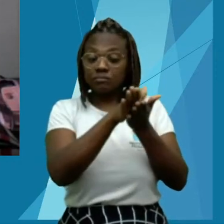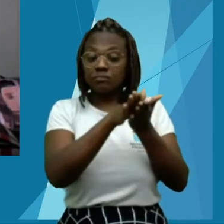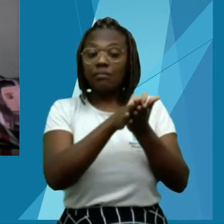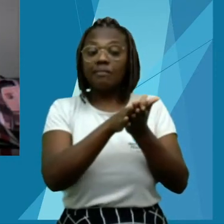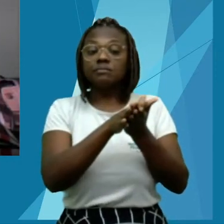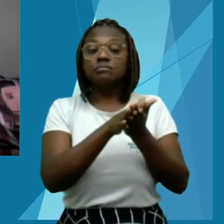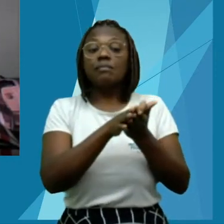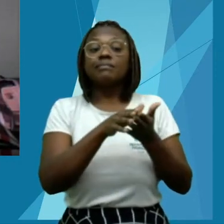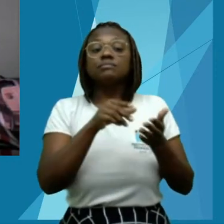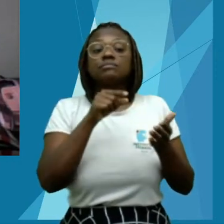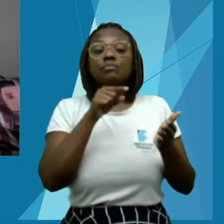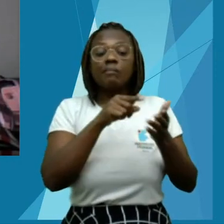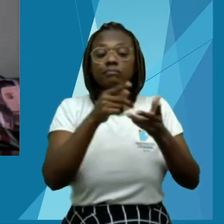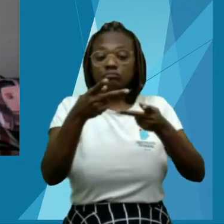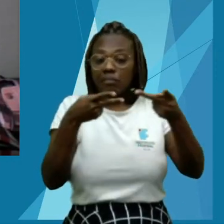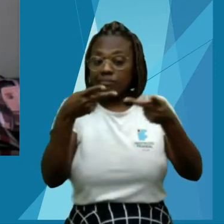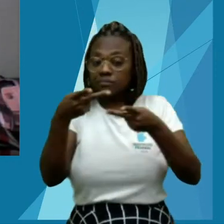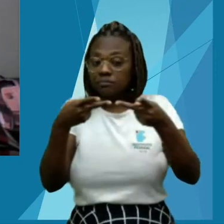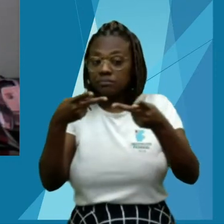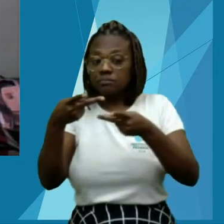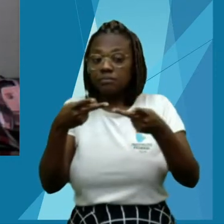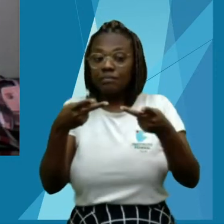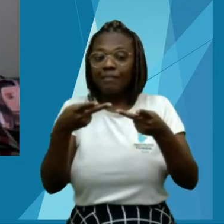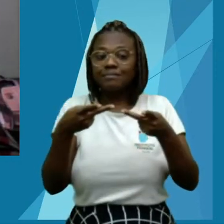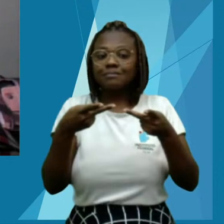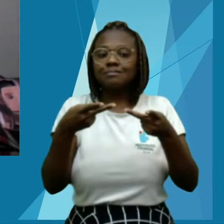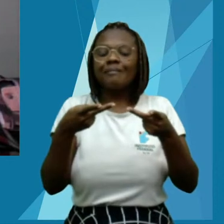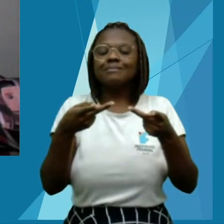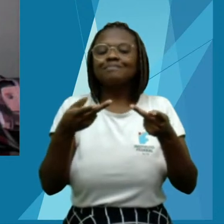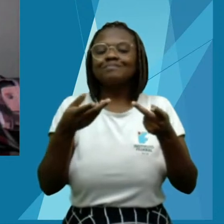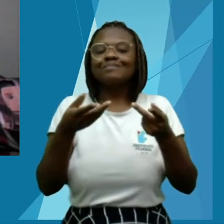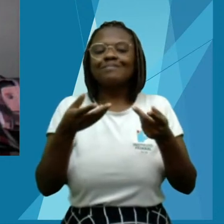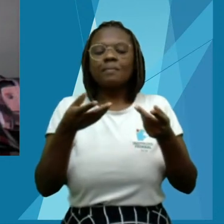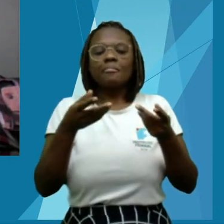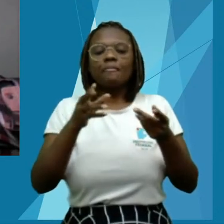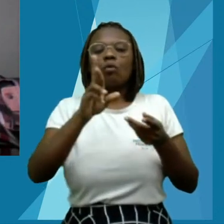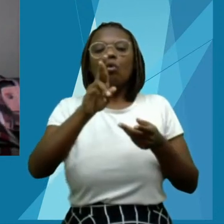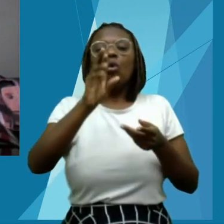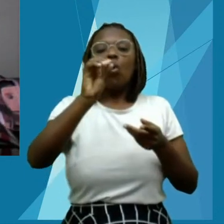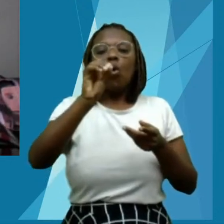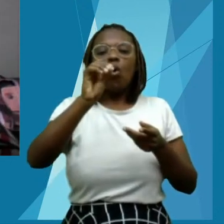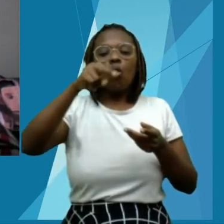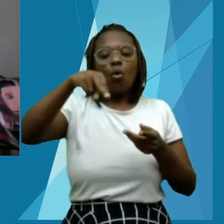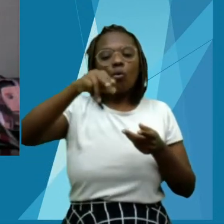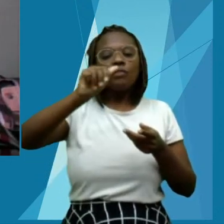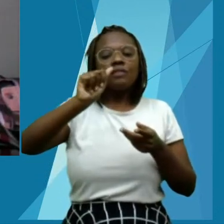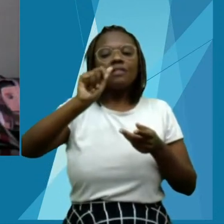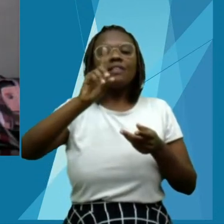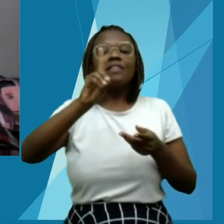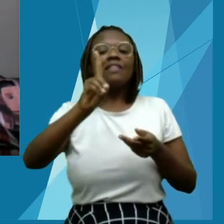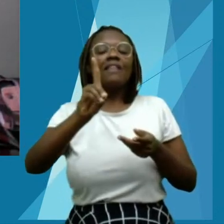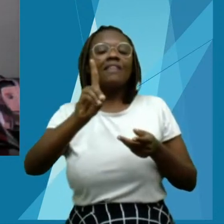é um projeto gráfico do nosso querido Ronaldo Conceição, e revisão da nossa querida